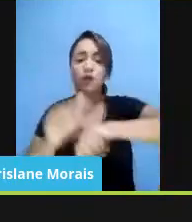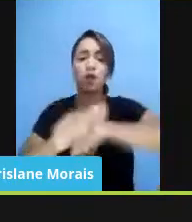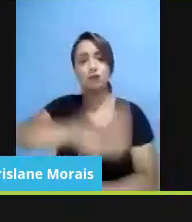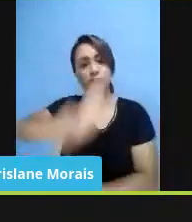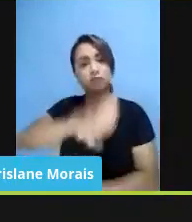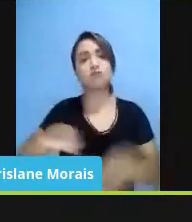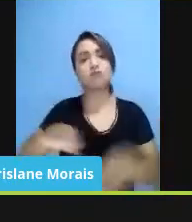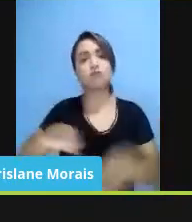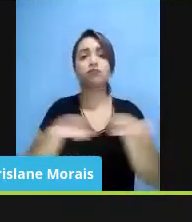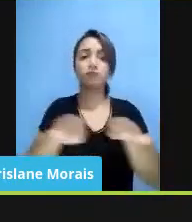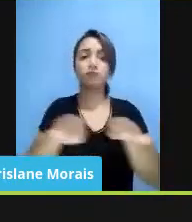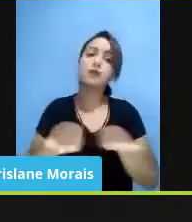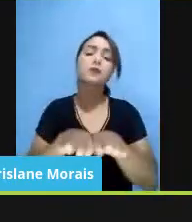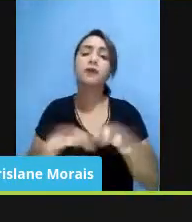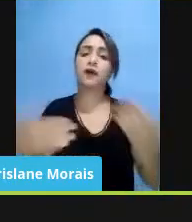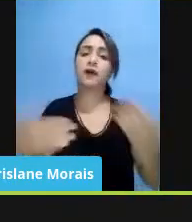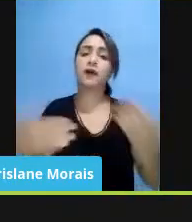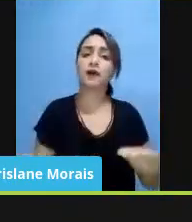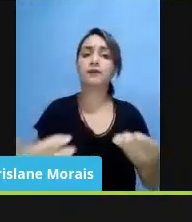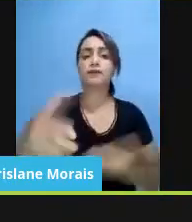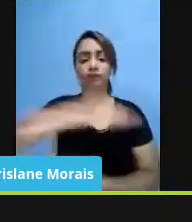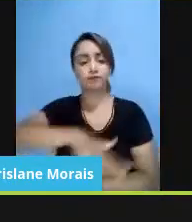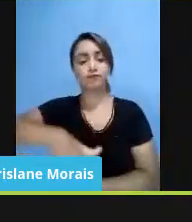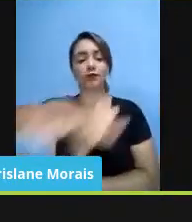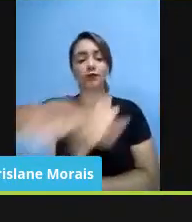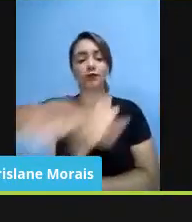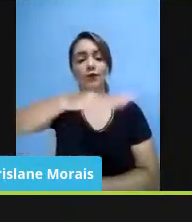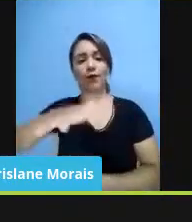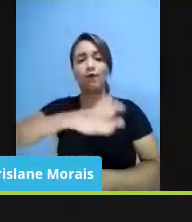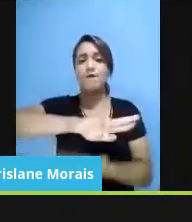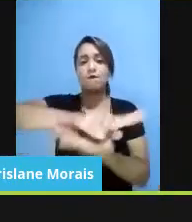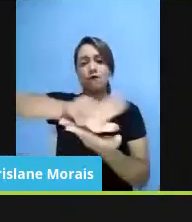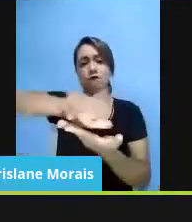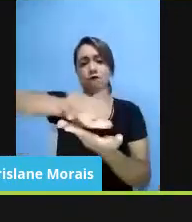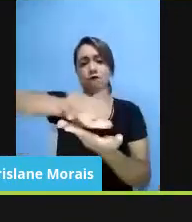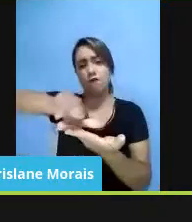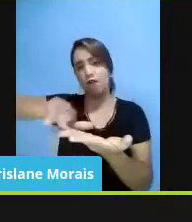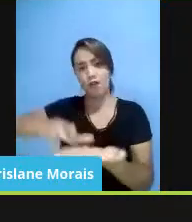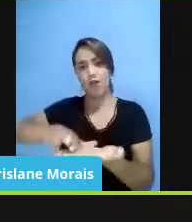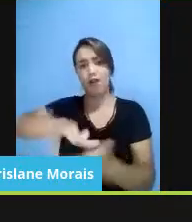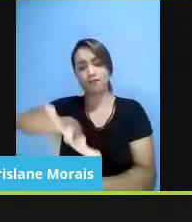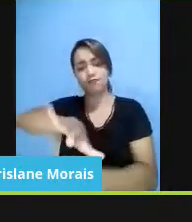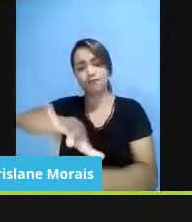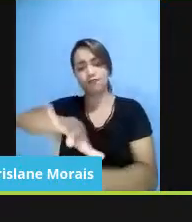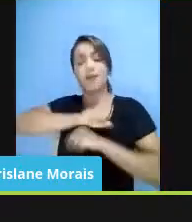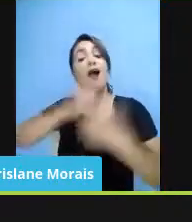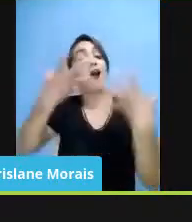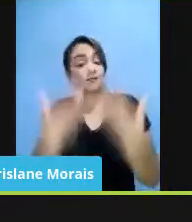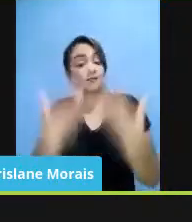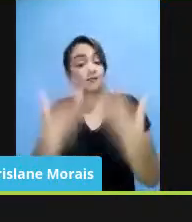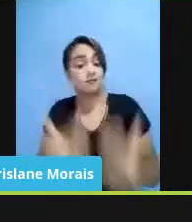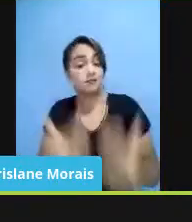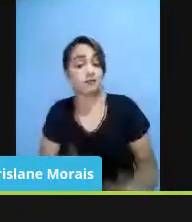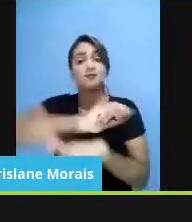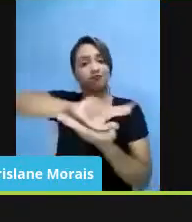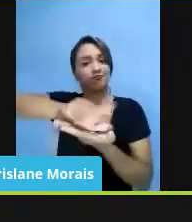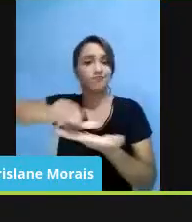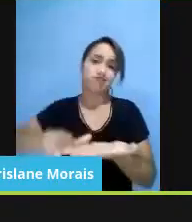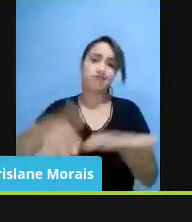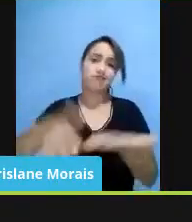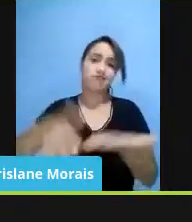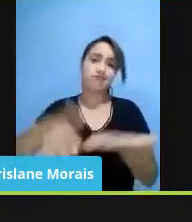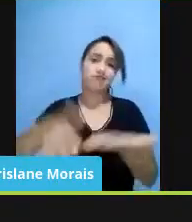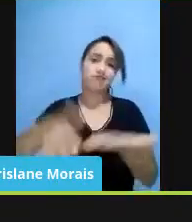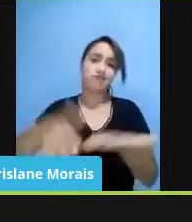enfim, num espaço diverso, num espaço que incorpora a diversidade, né, começa com negros e